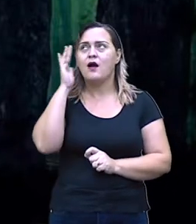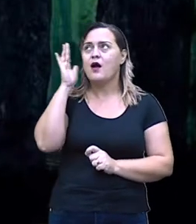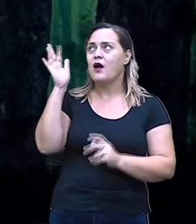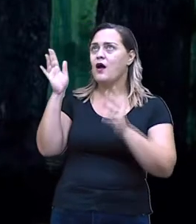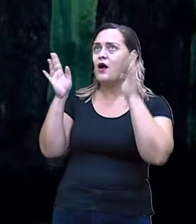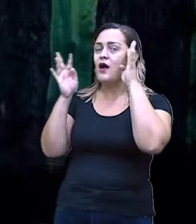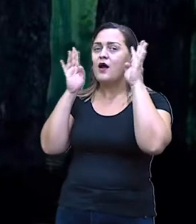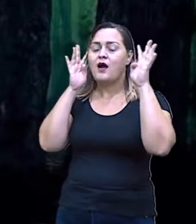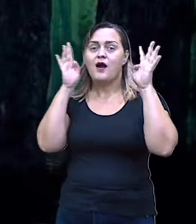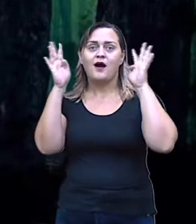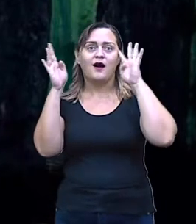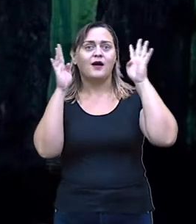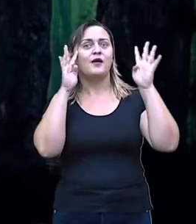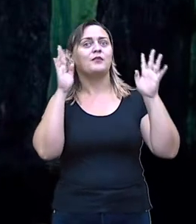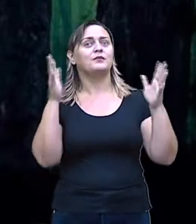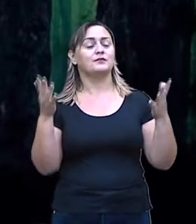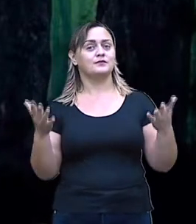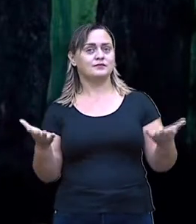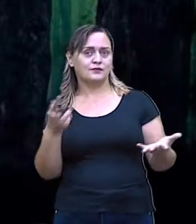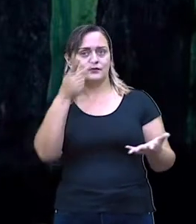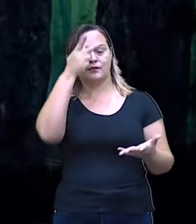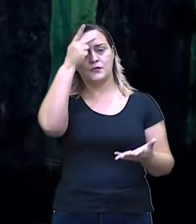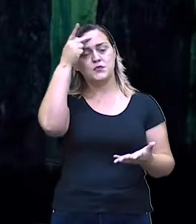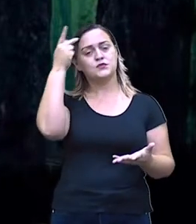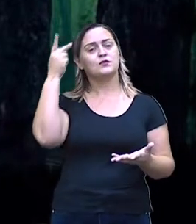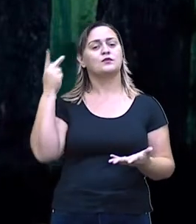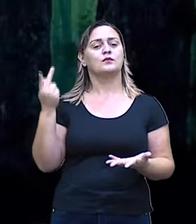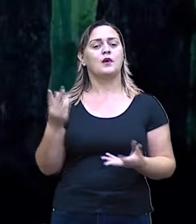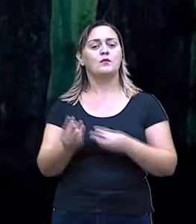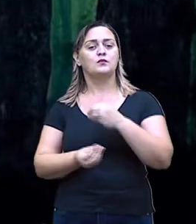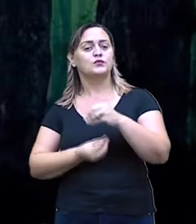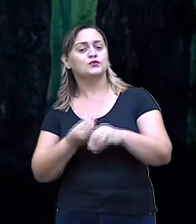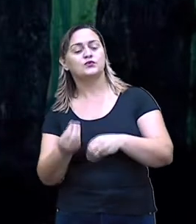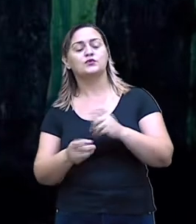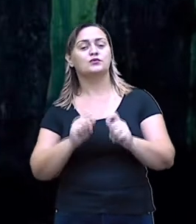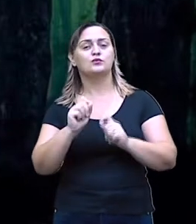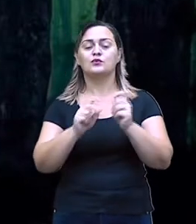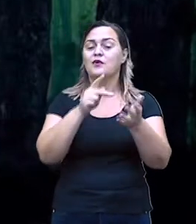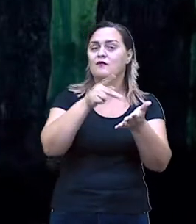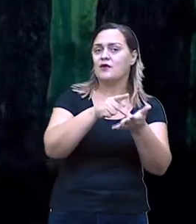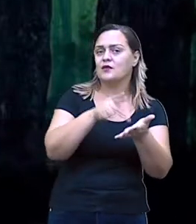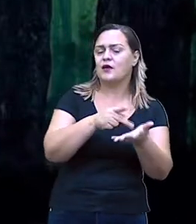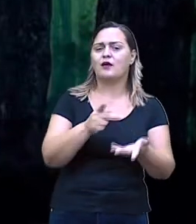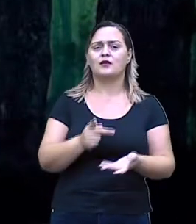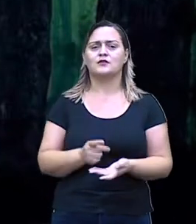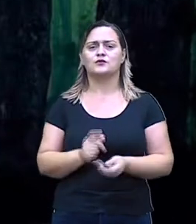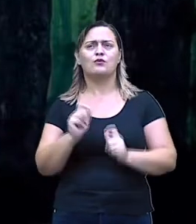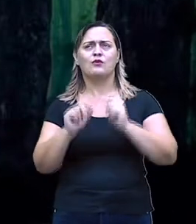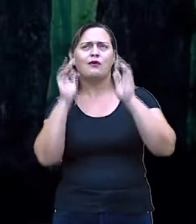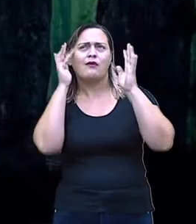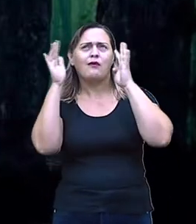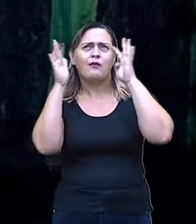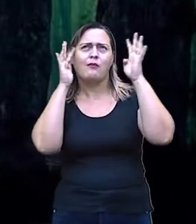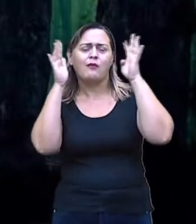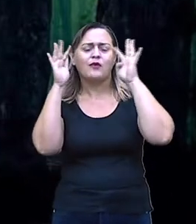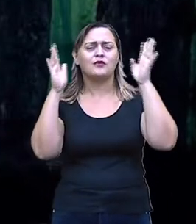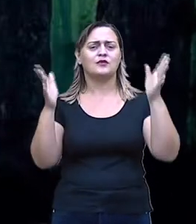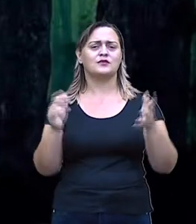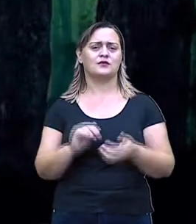fatos que são, né? Da realidade, isso. Faz parte da tradição oral.